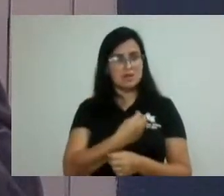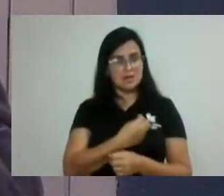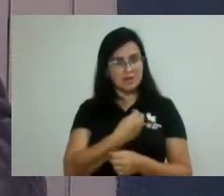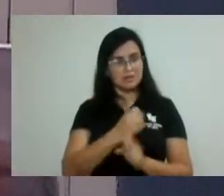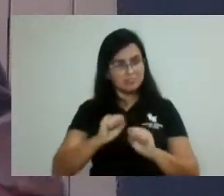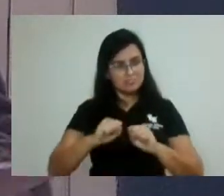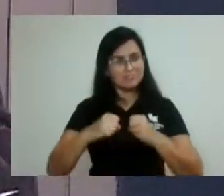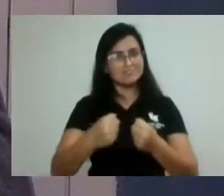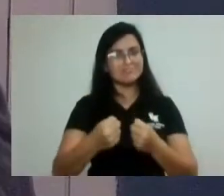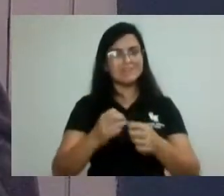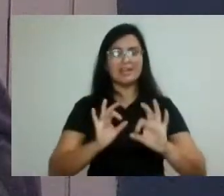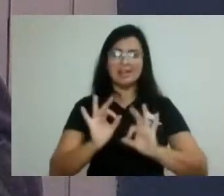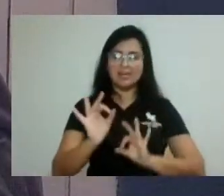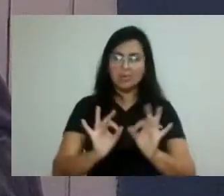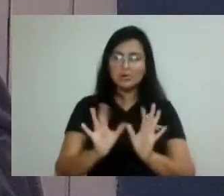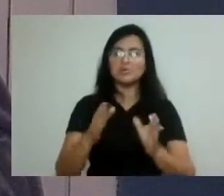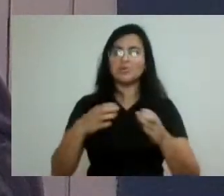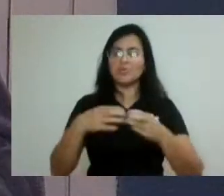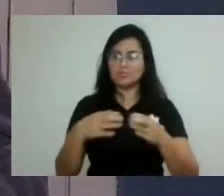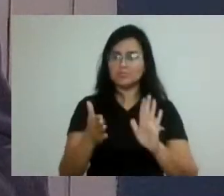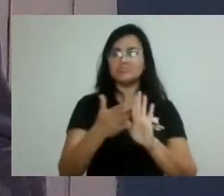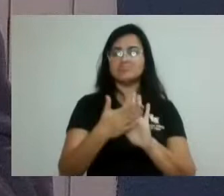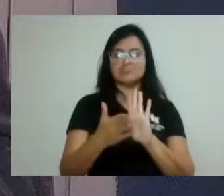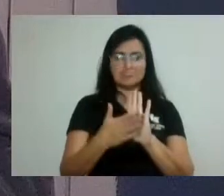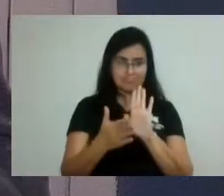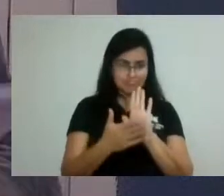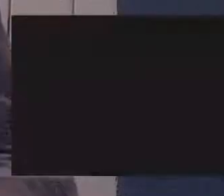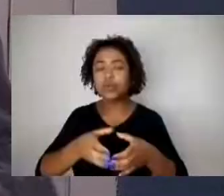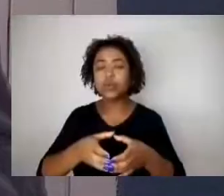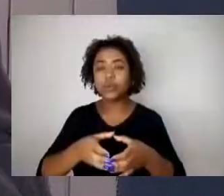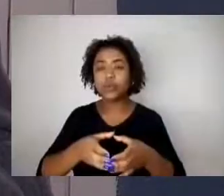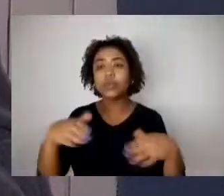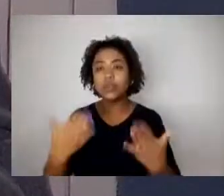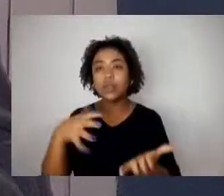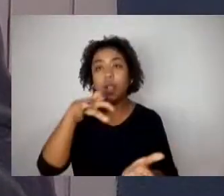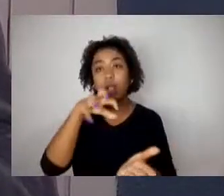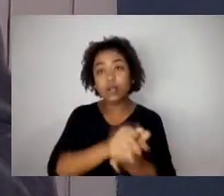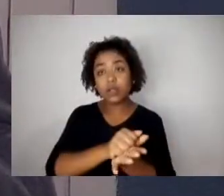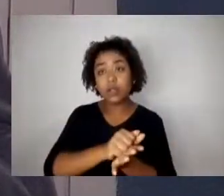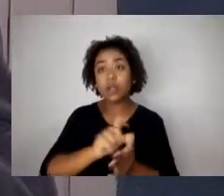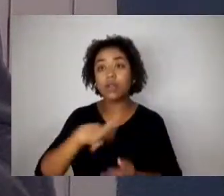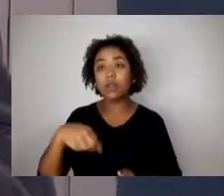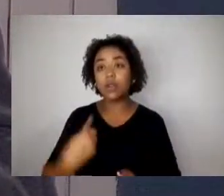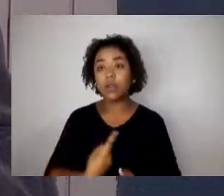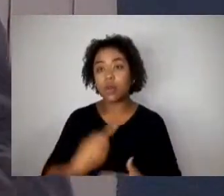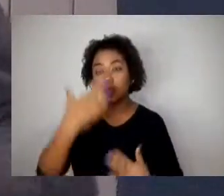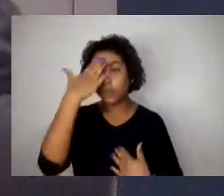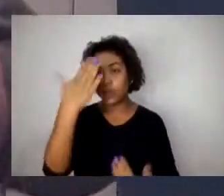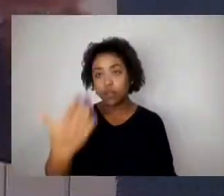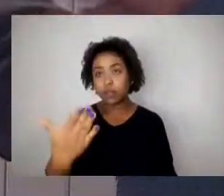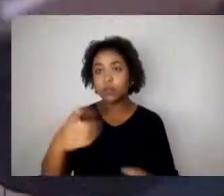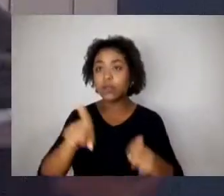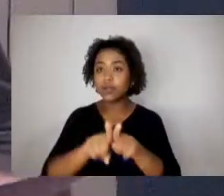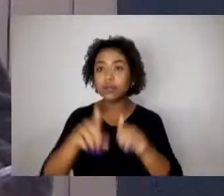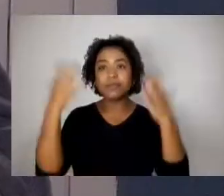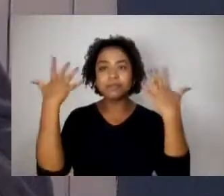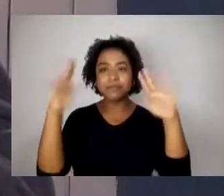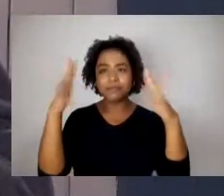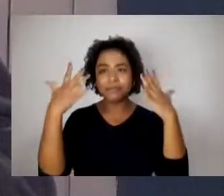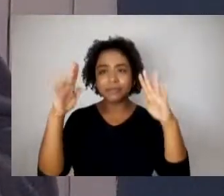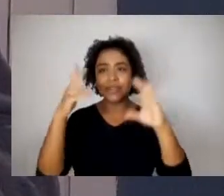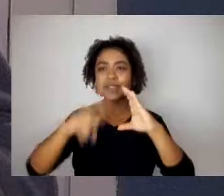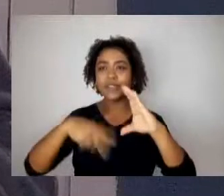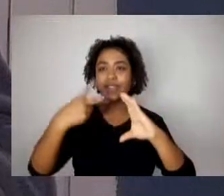das comissões, dos pareceres, né. Então, deixar aqui registrado o nosso agradecimento e parabéns a essa casa, que, independentemente de qualquer linha